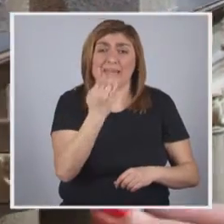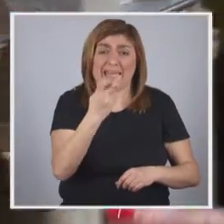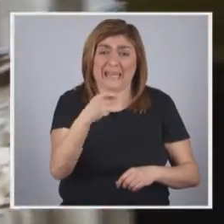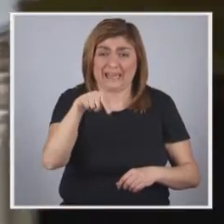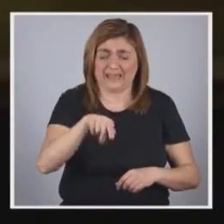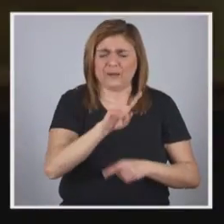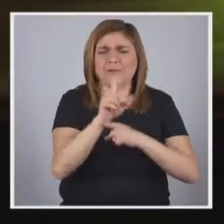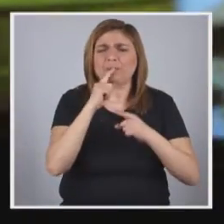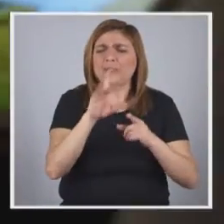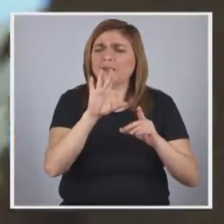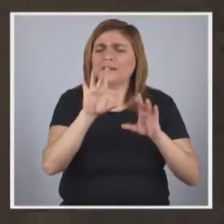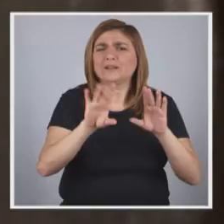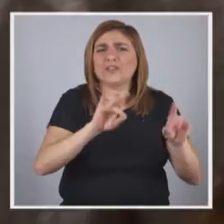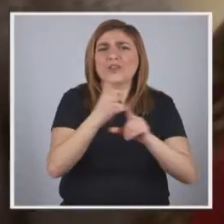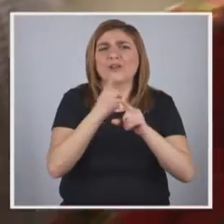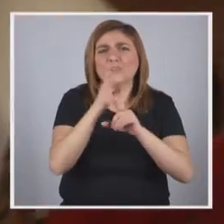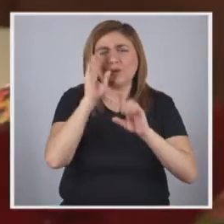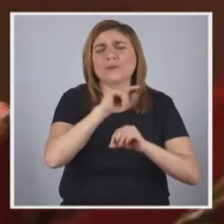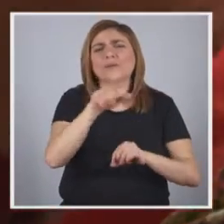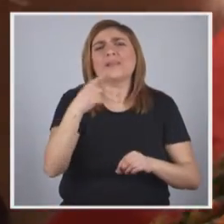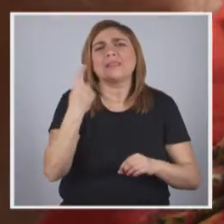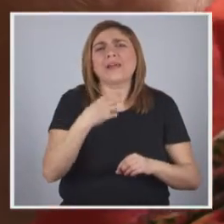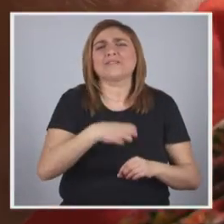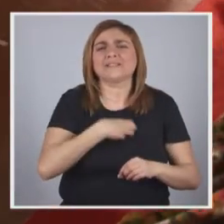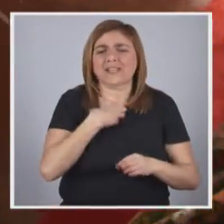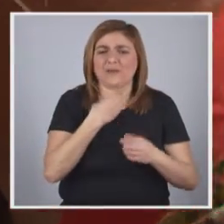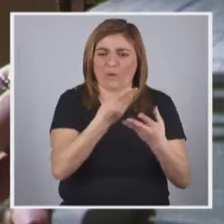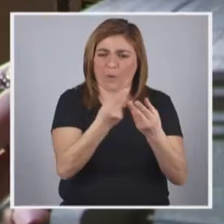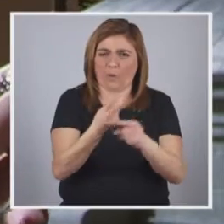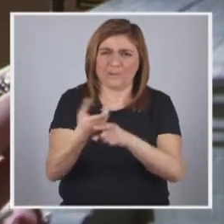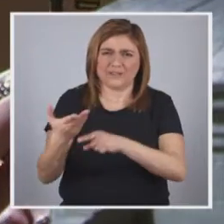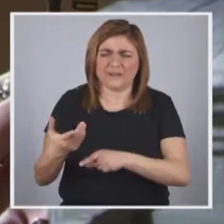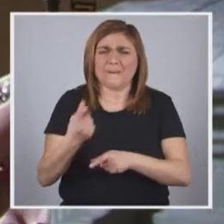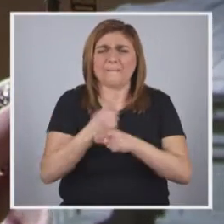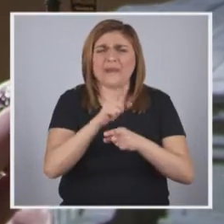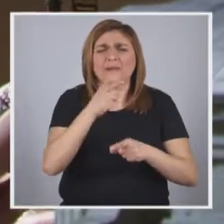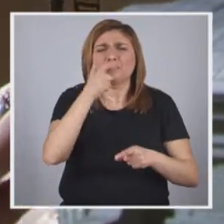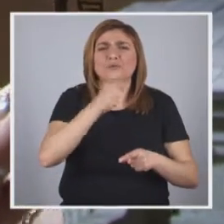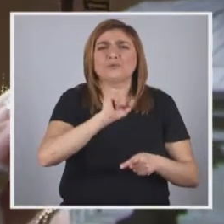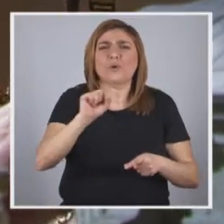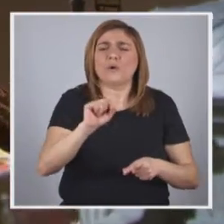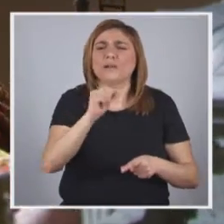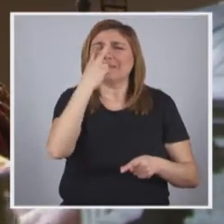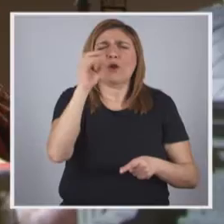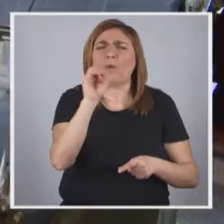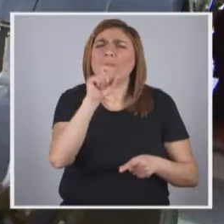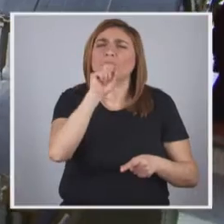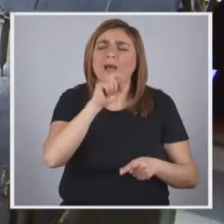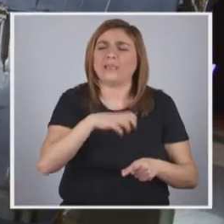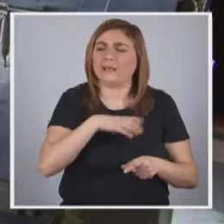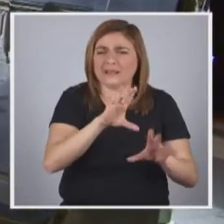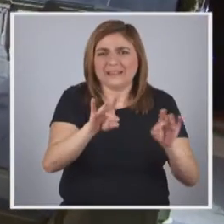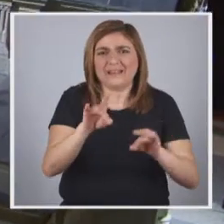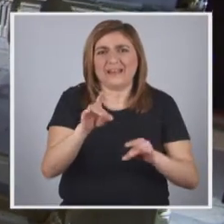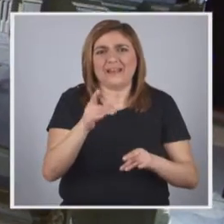salienta que o tato se educa e que todos devem saber sentir os objetos, mesmo os que não estão privados do sentido da visão. Nós